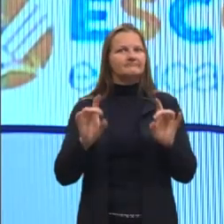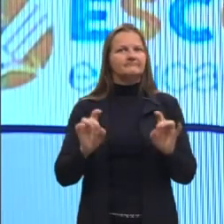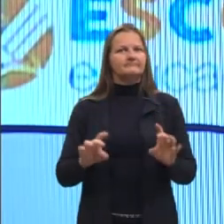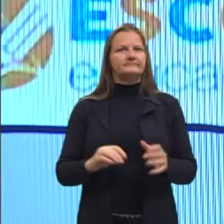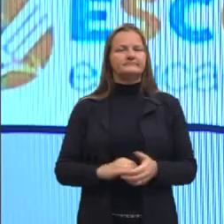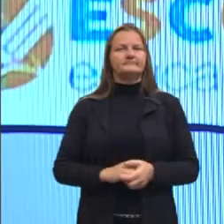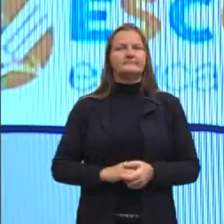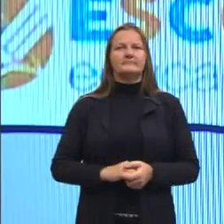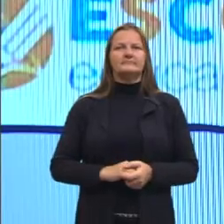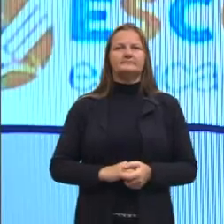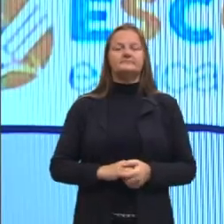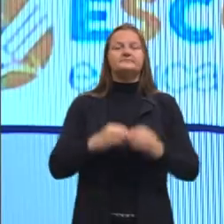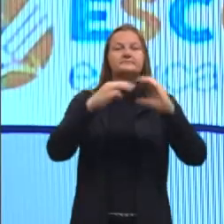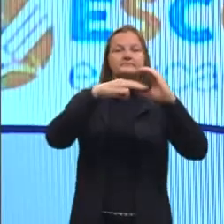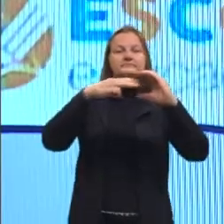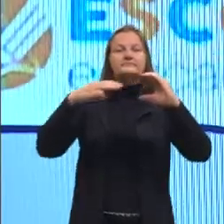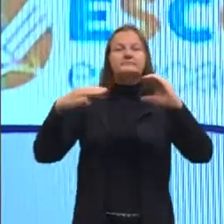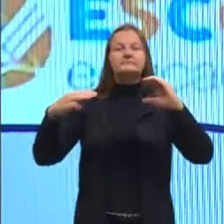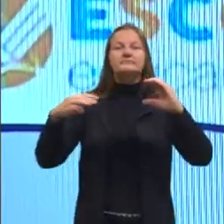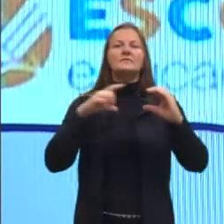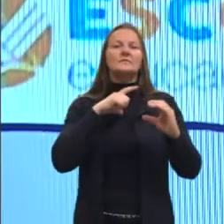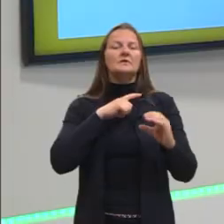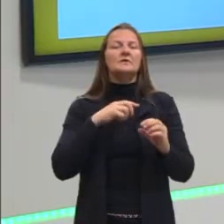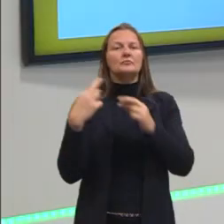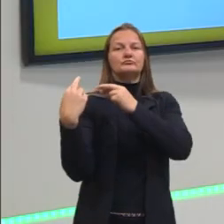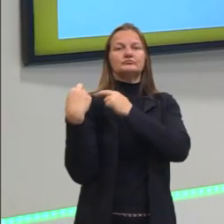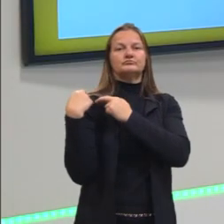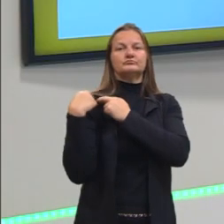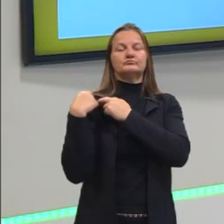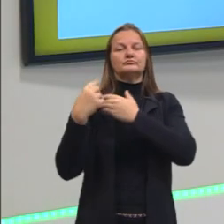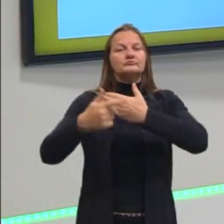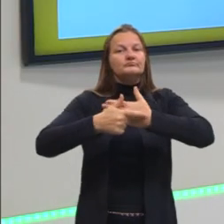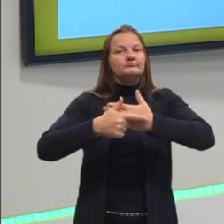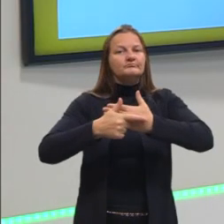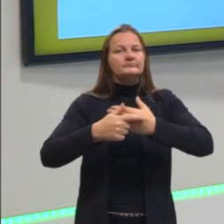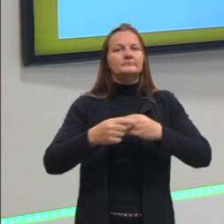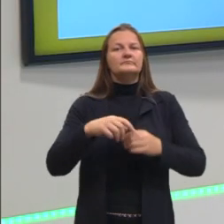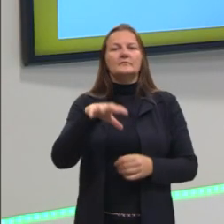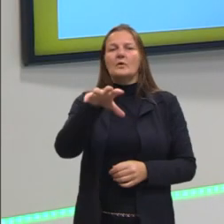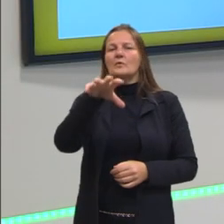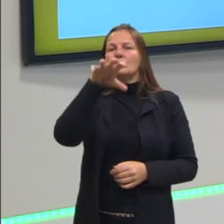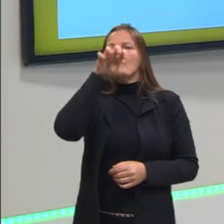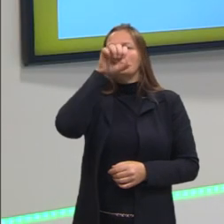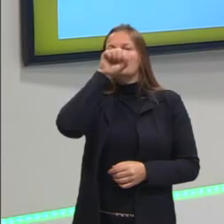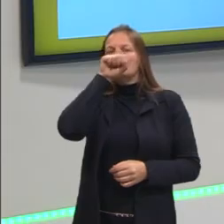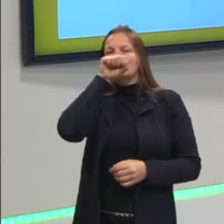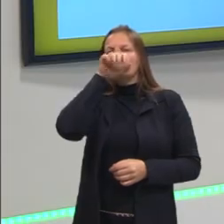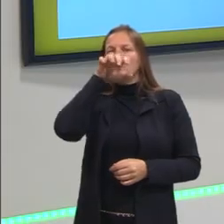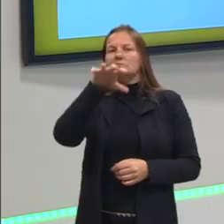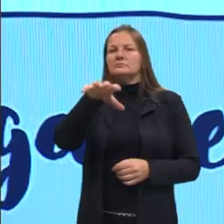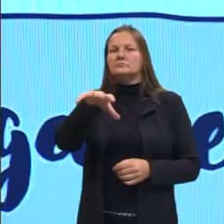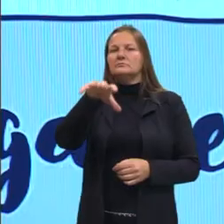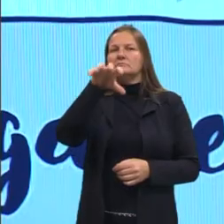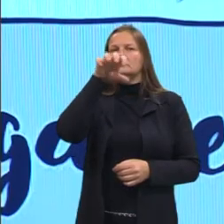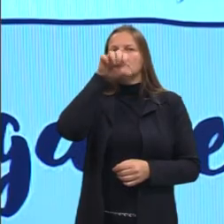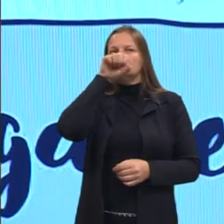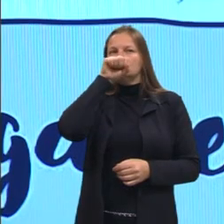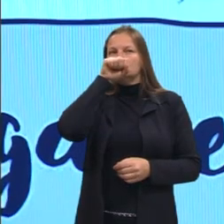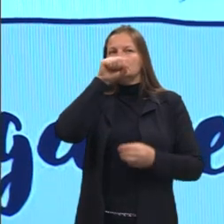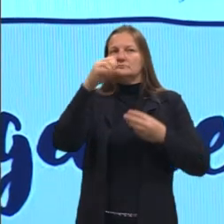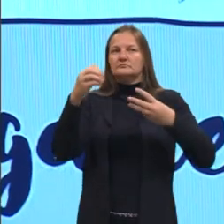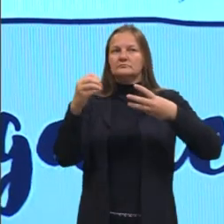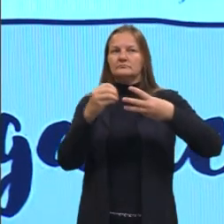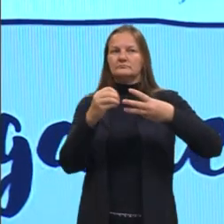Então, a mitocôndria, ela é responsável pela respiração celular, principal